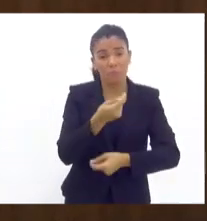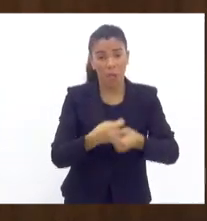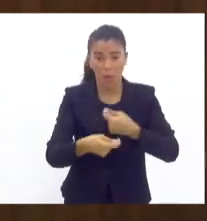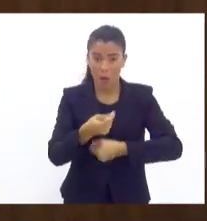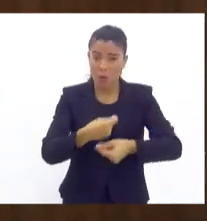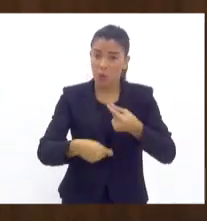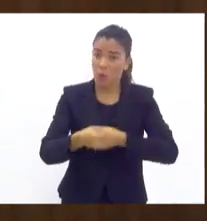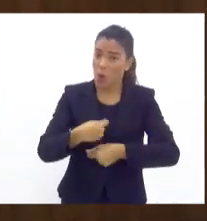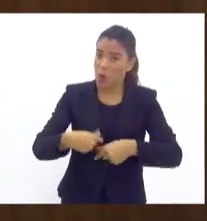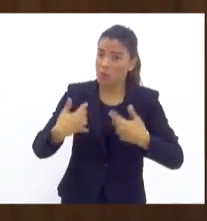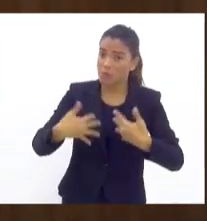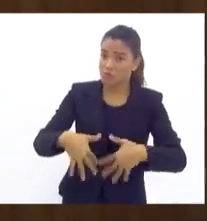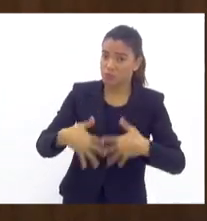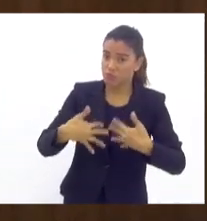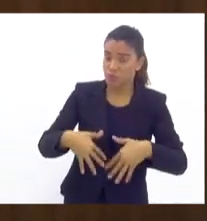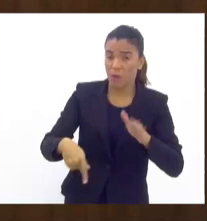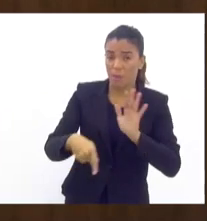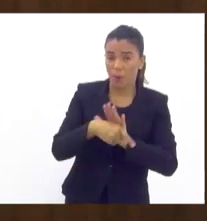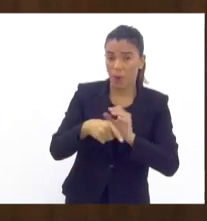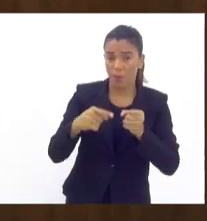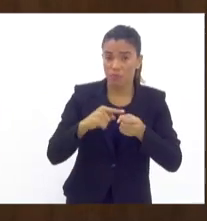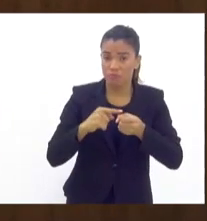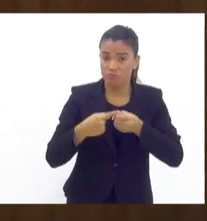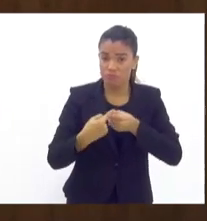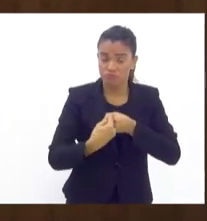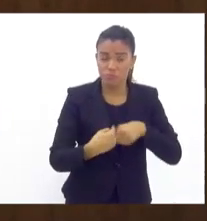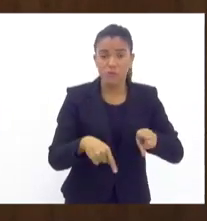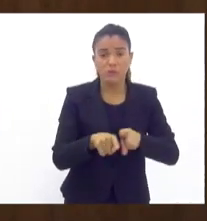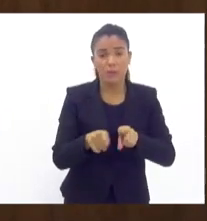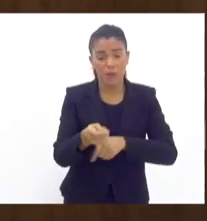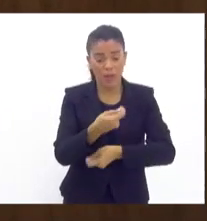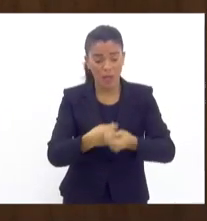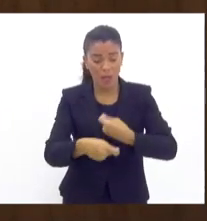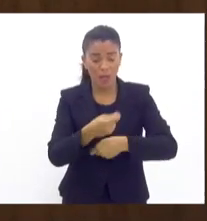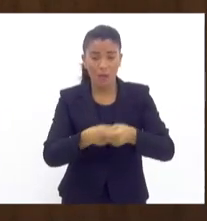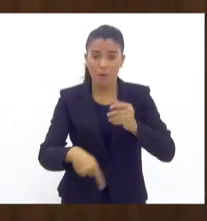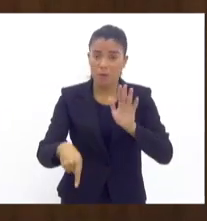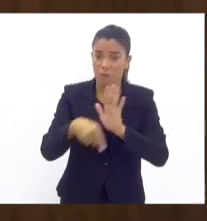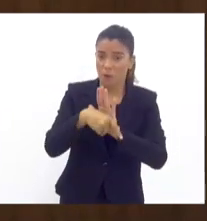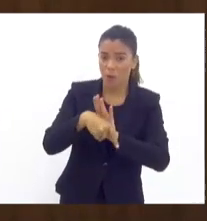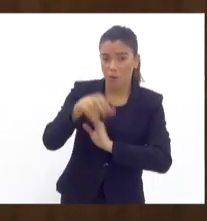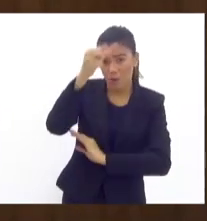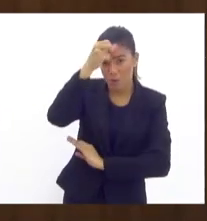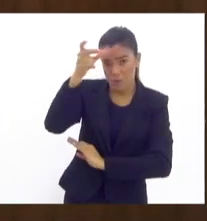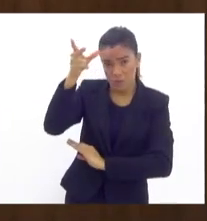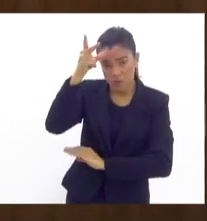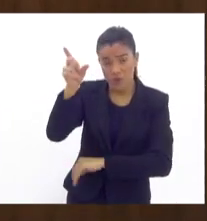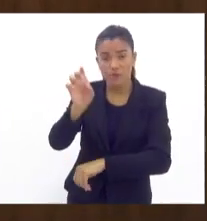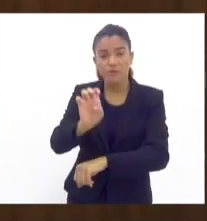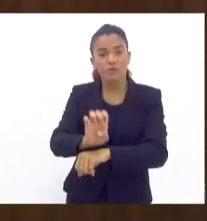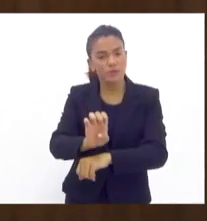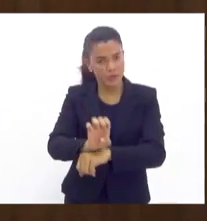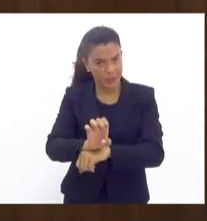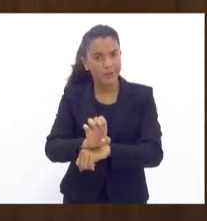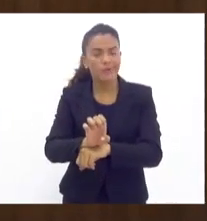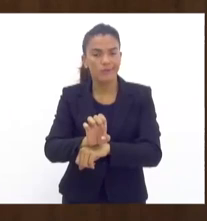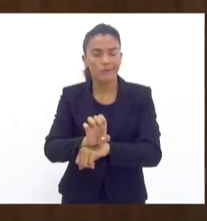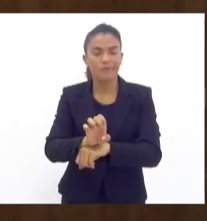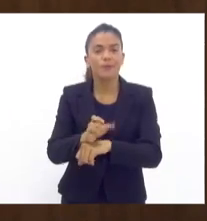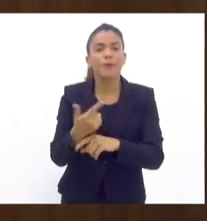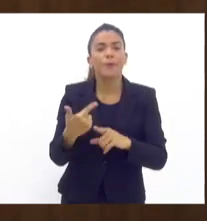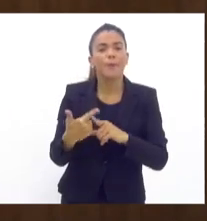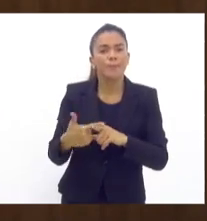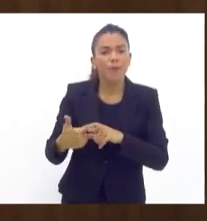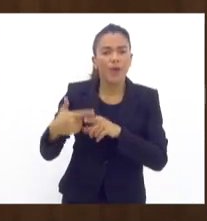micro do bairro e a economia macro do próprio Estado, que sofre cada vez mais com o